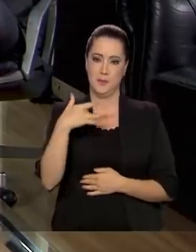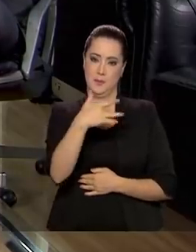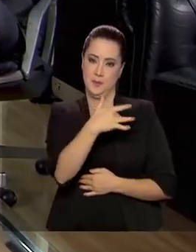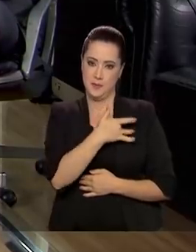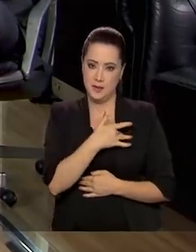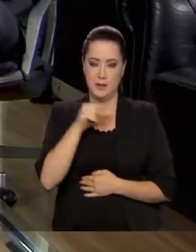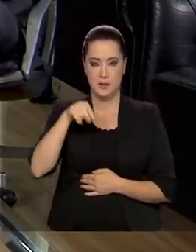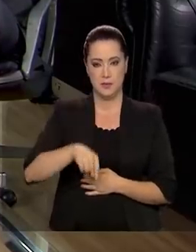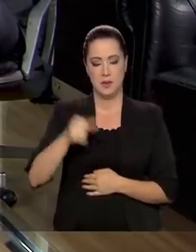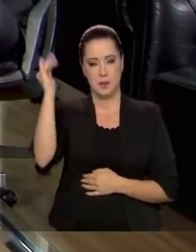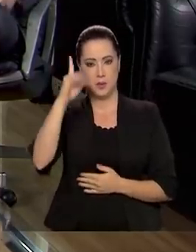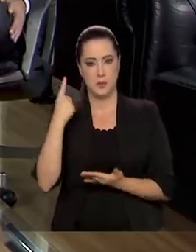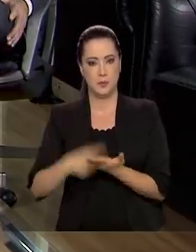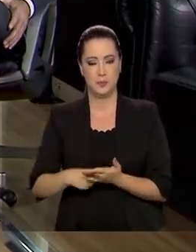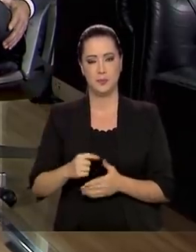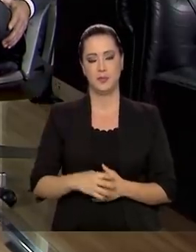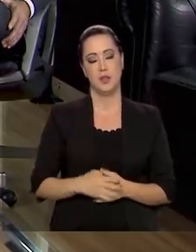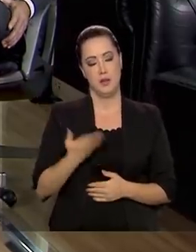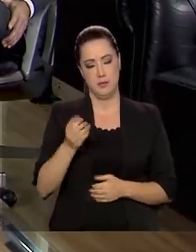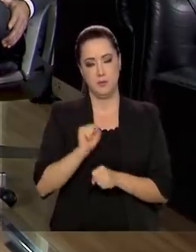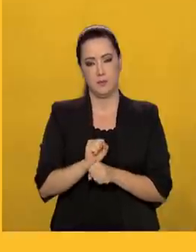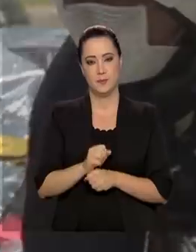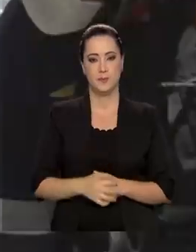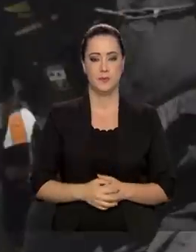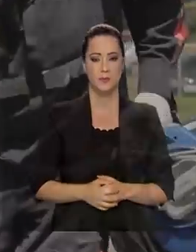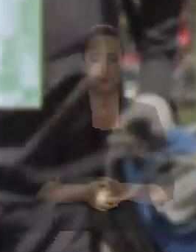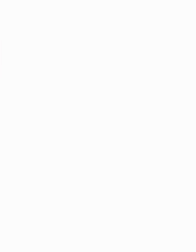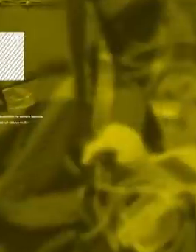Pazuello, aqui no Brasil em pauta. Não saia daí.